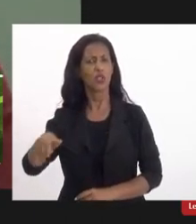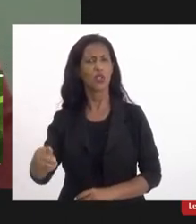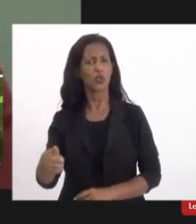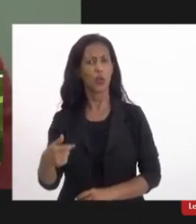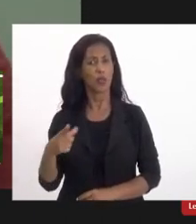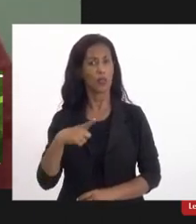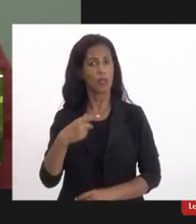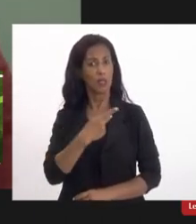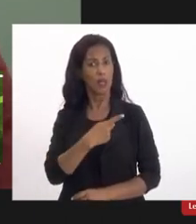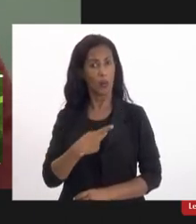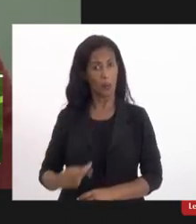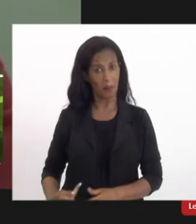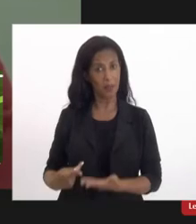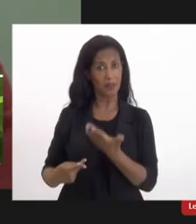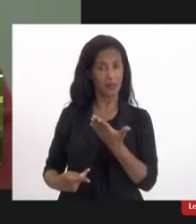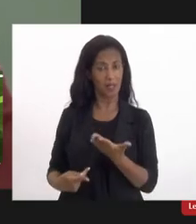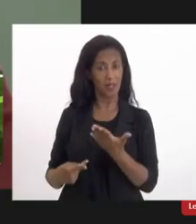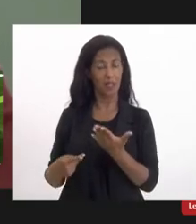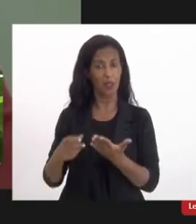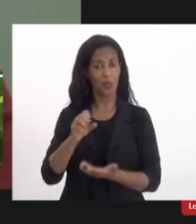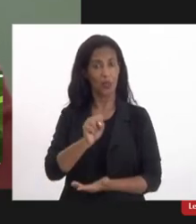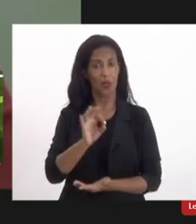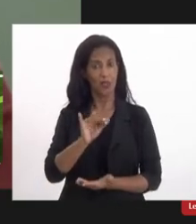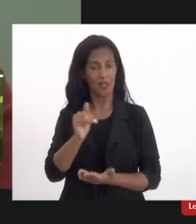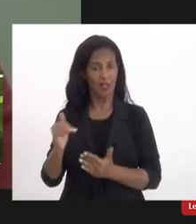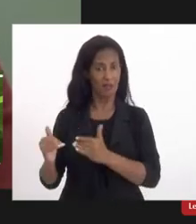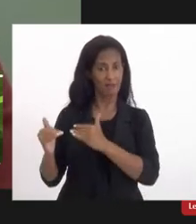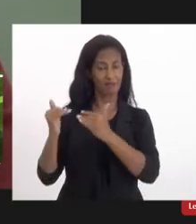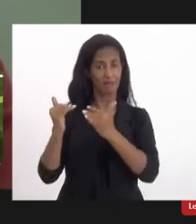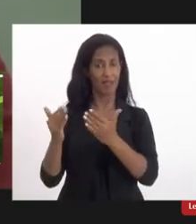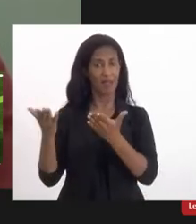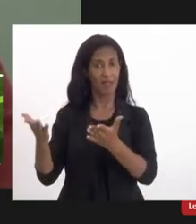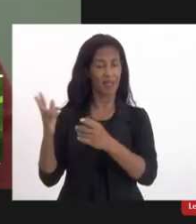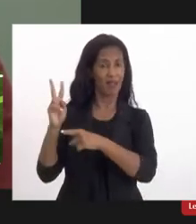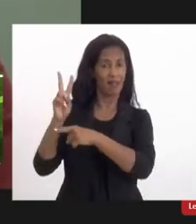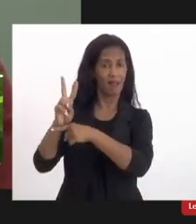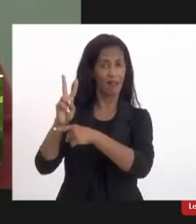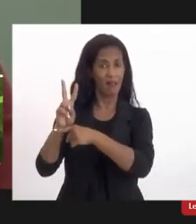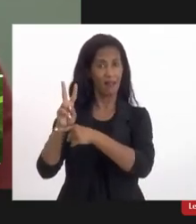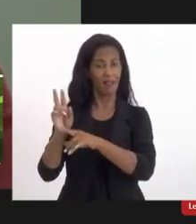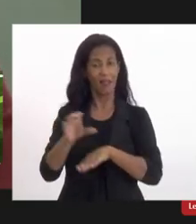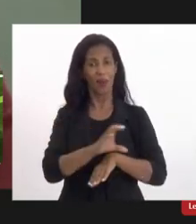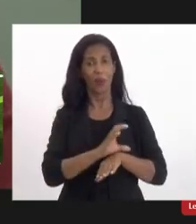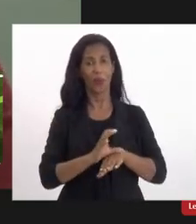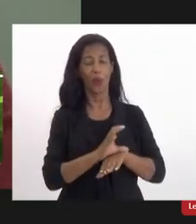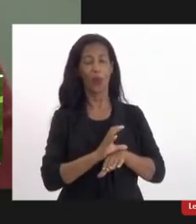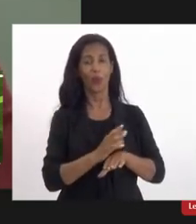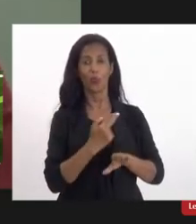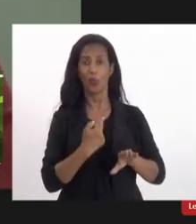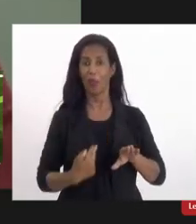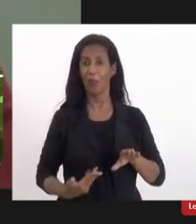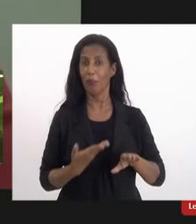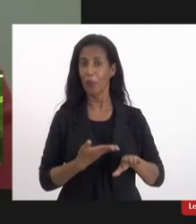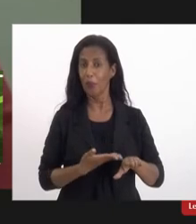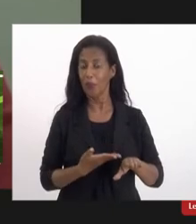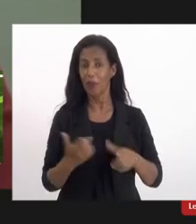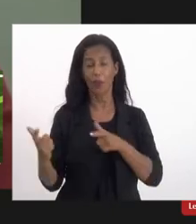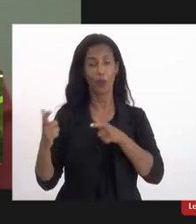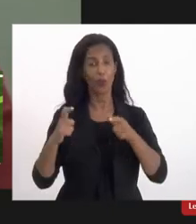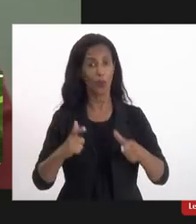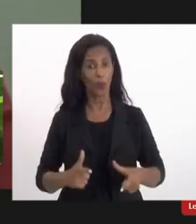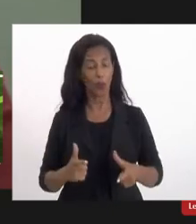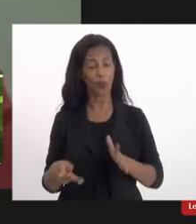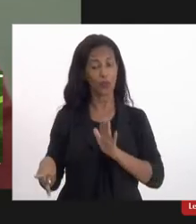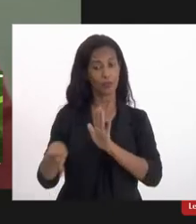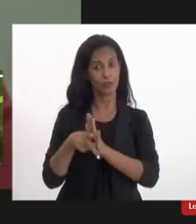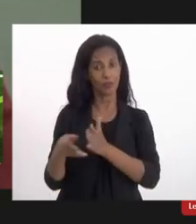presidente o presidente do Supremo Tribunal Federal, que é o guardião da Constituição da República, onde faz